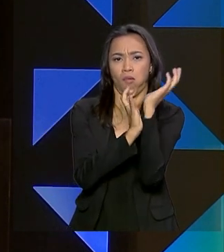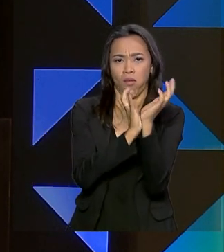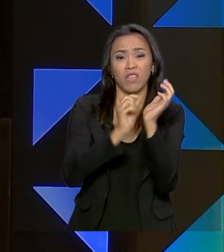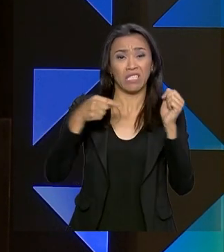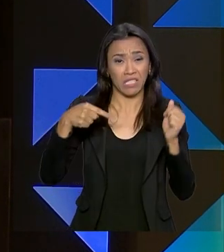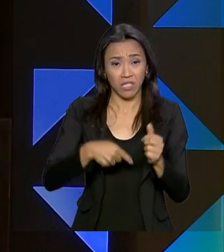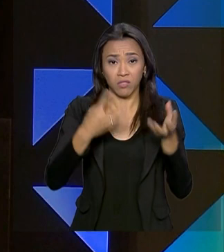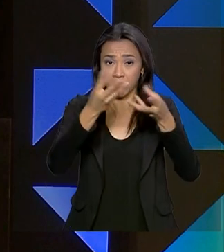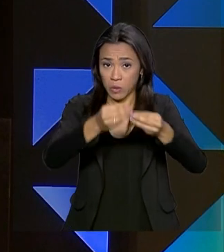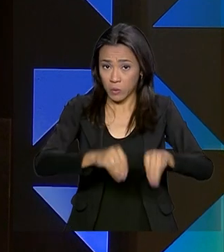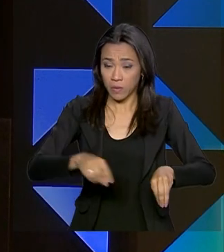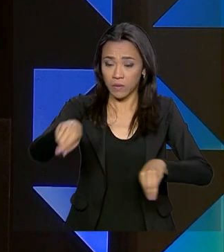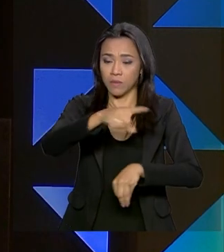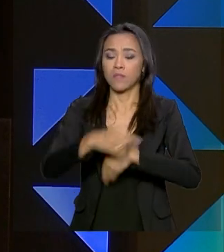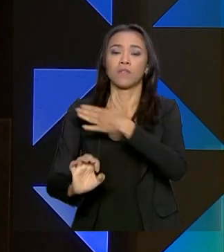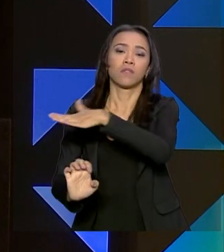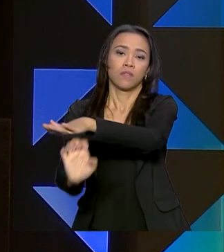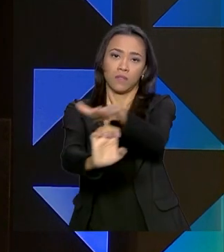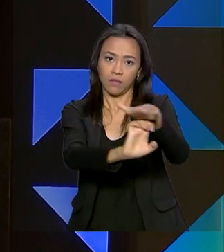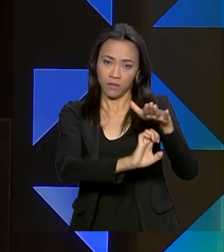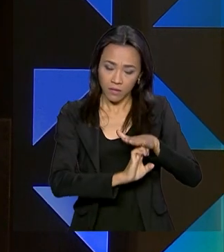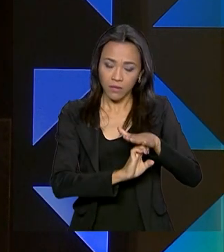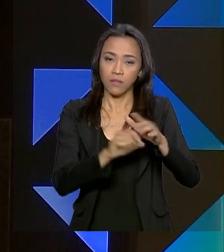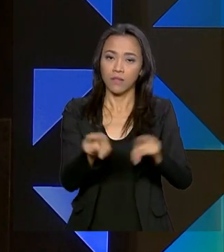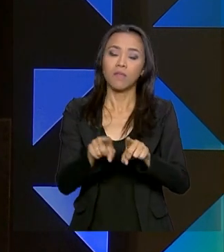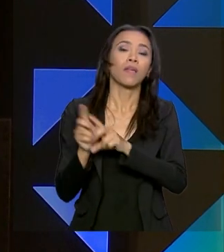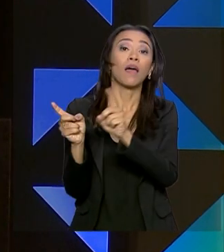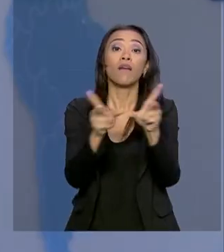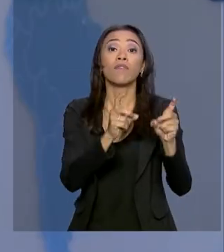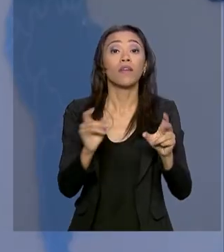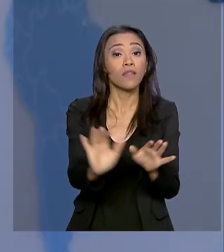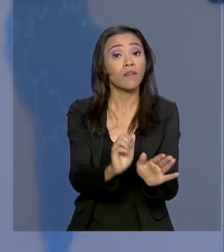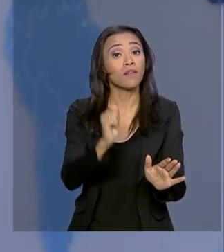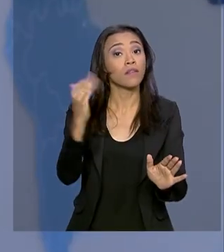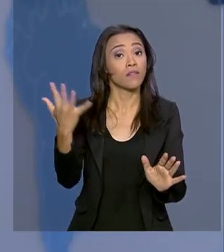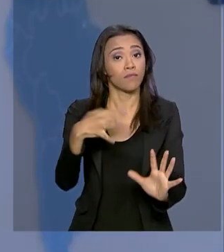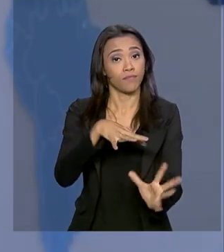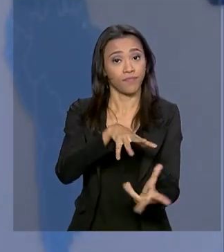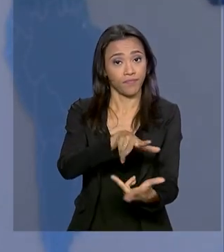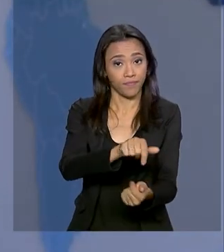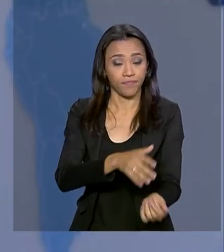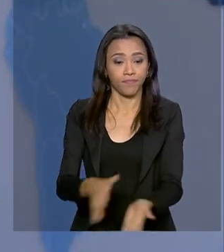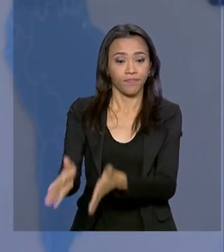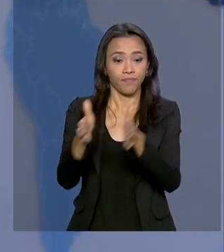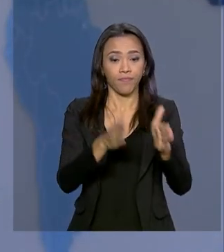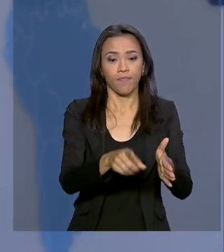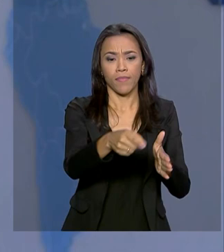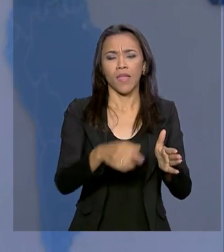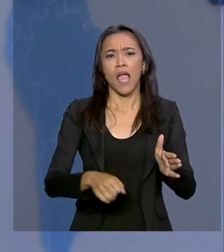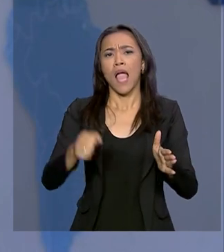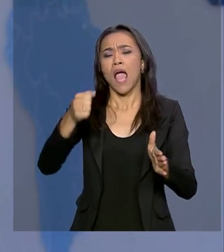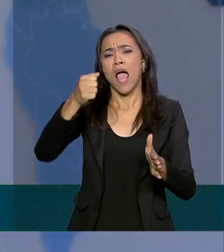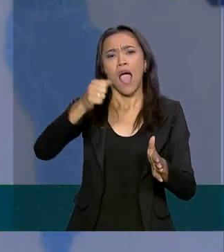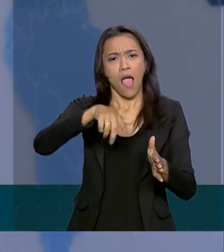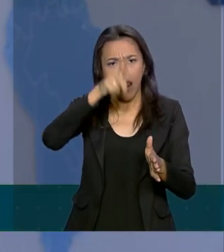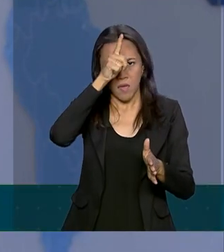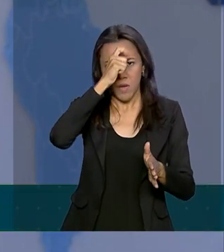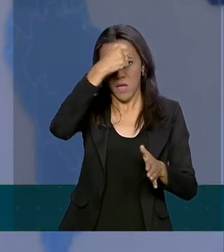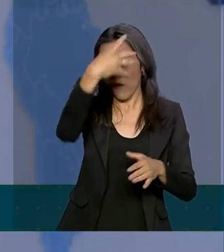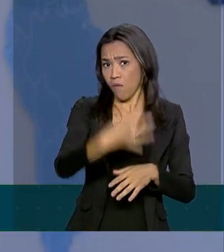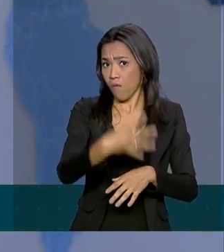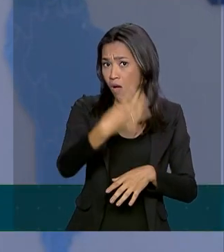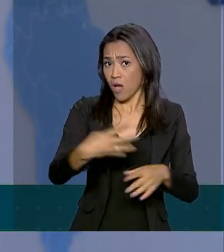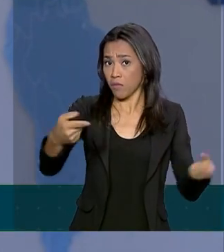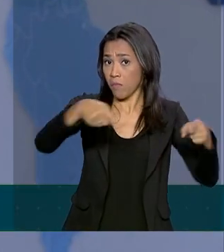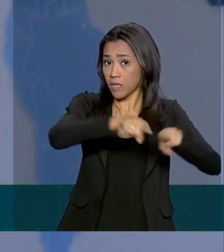prejudicam os empreendedores e o comércio internacional. A Alemanha é o quarto maior parceiro comercial do Brasil no mundo